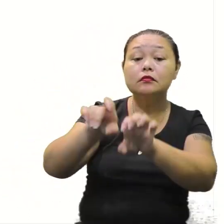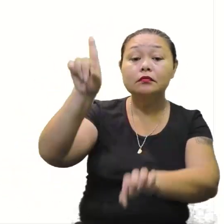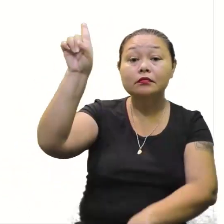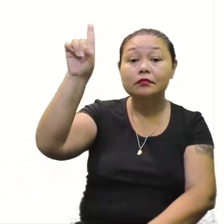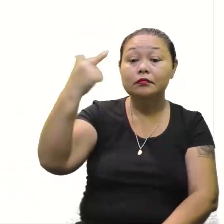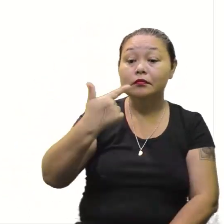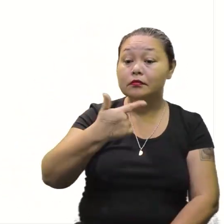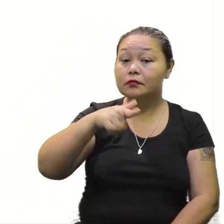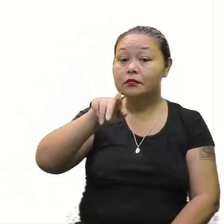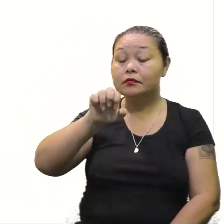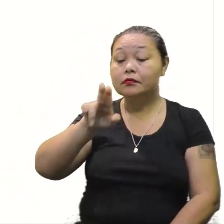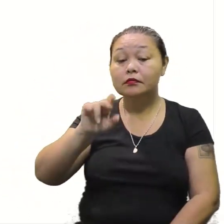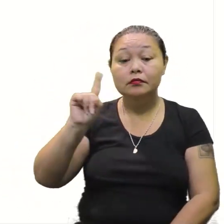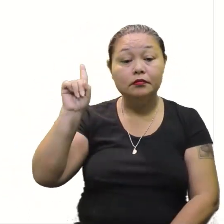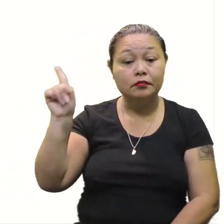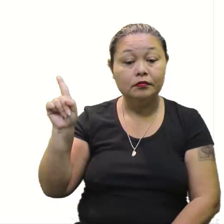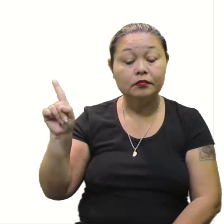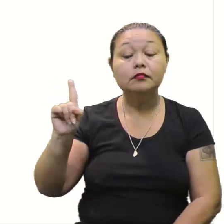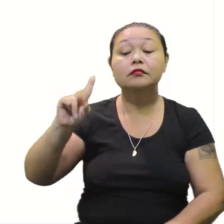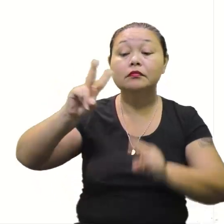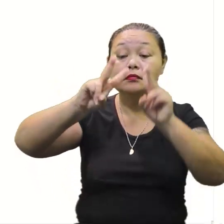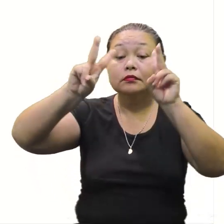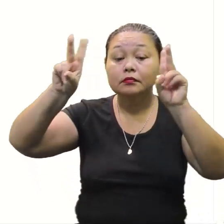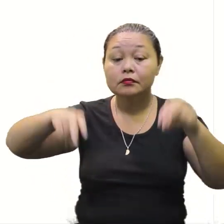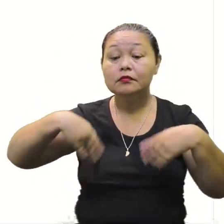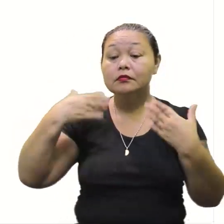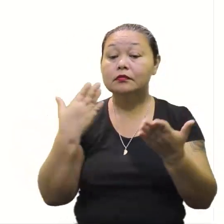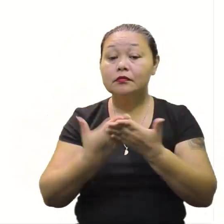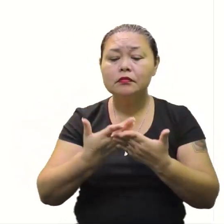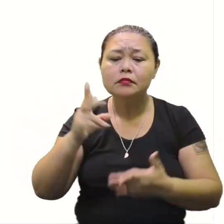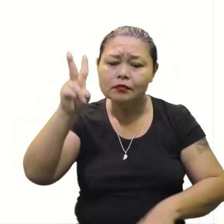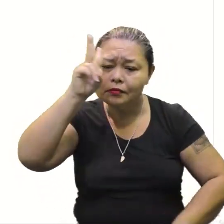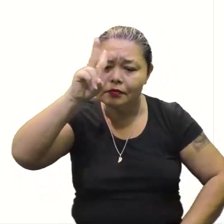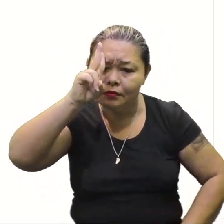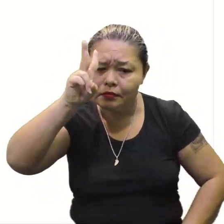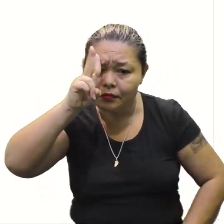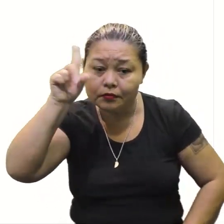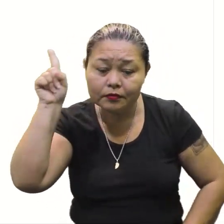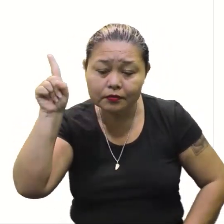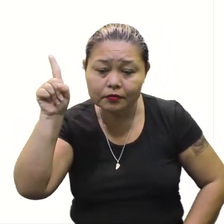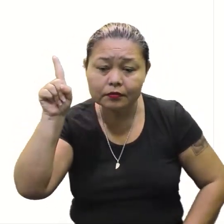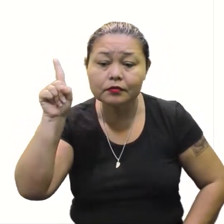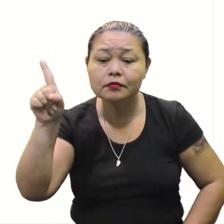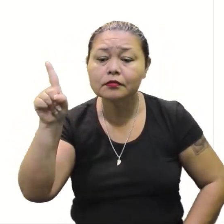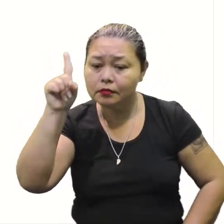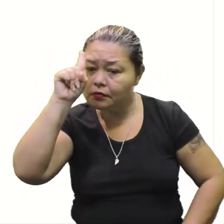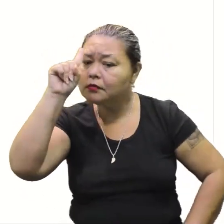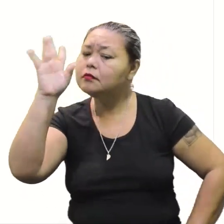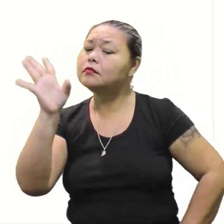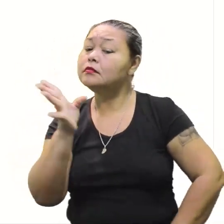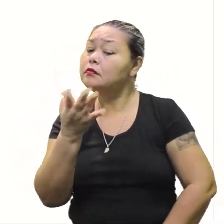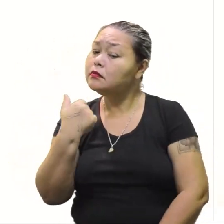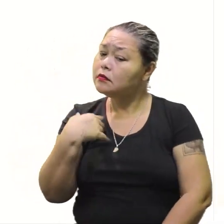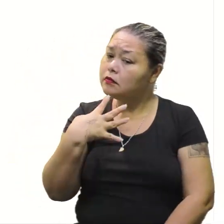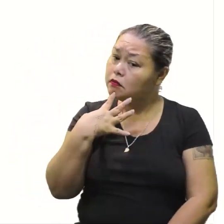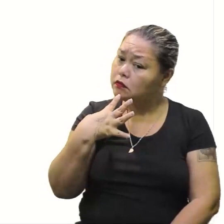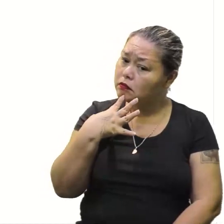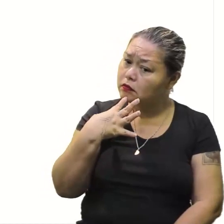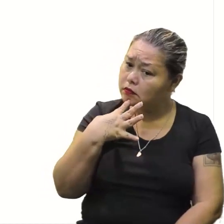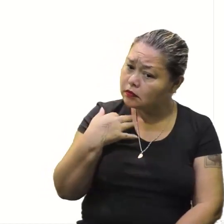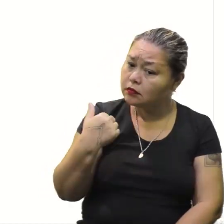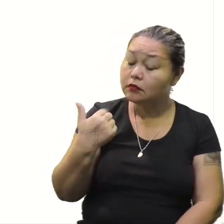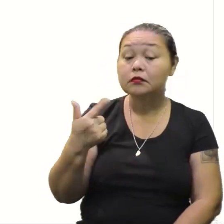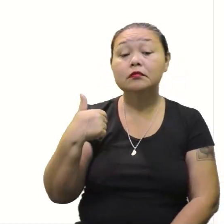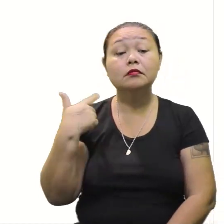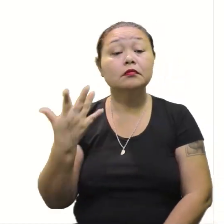do segundo grau. É o tema da aula de hoje. Será que você lembra esse tema? E é familiar? Como que tá, né?